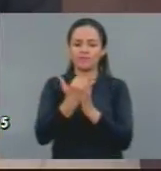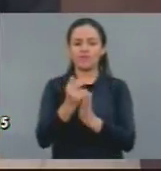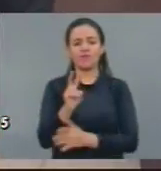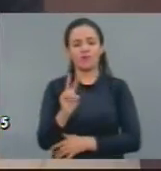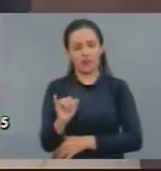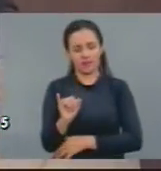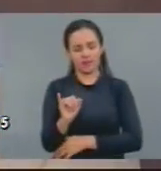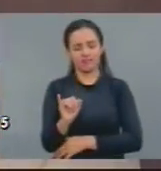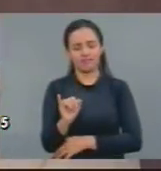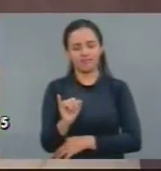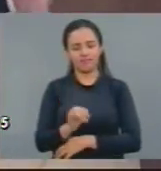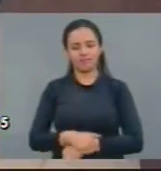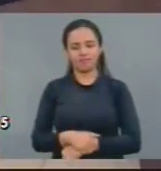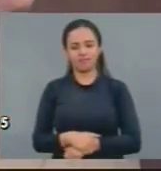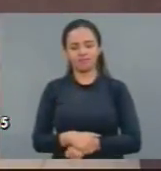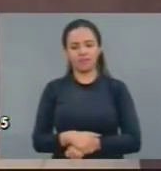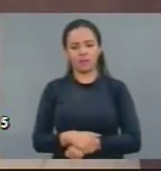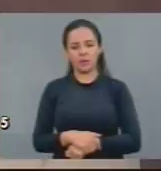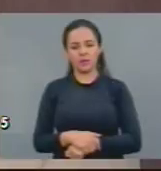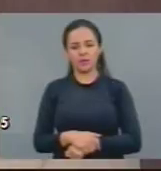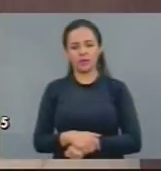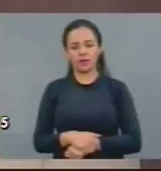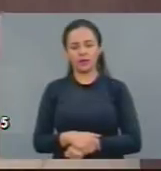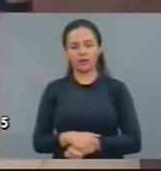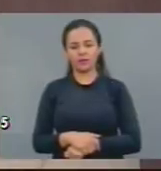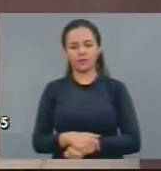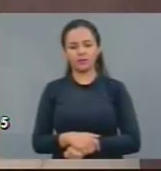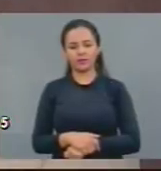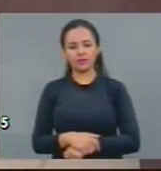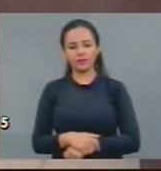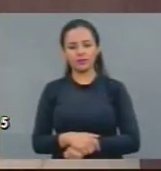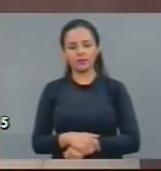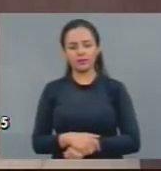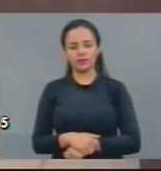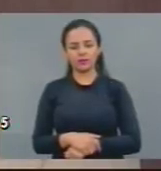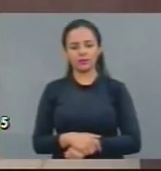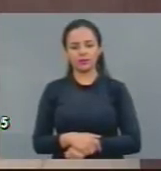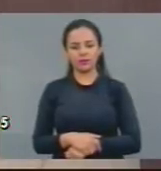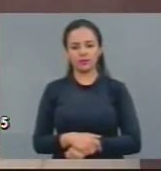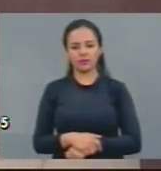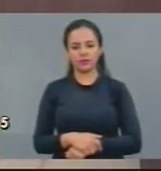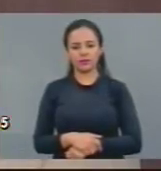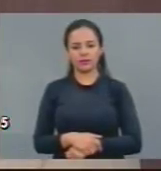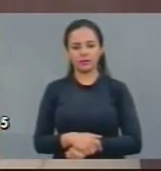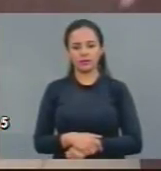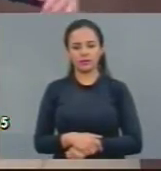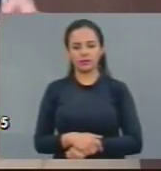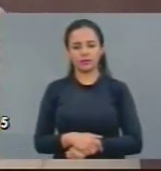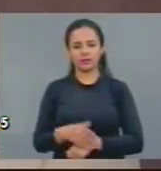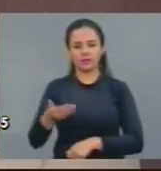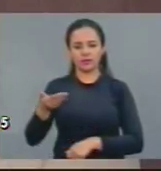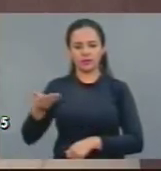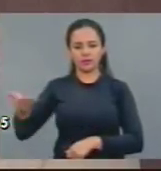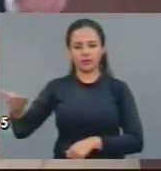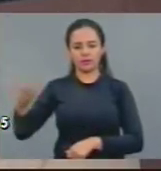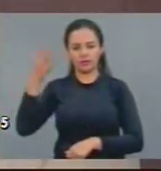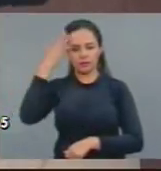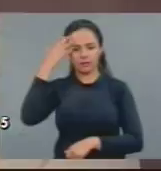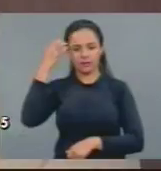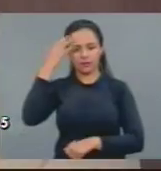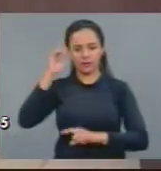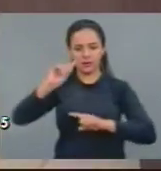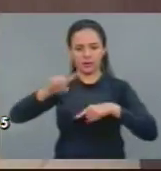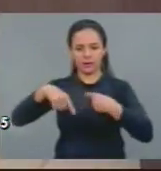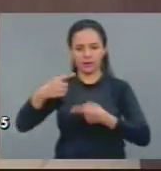aqui e dizer, vamos fazer reuso de água. Ok, deputados, deputado Evandro e deputado Ferreira Agão,